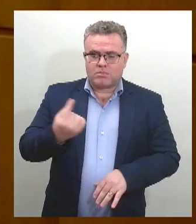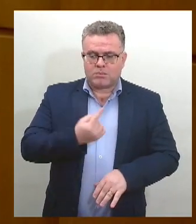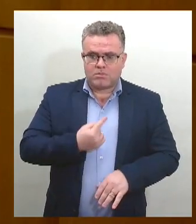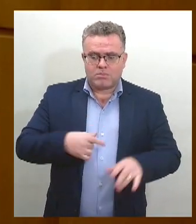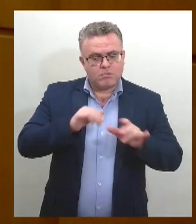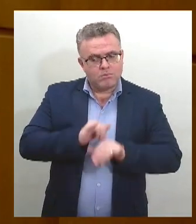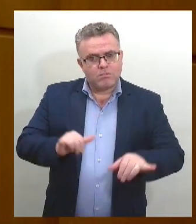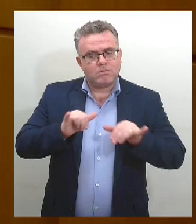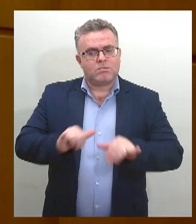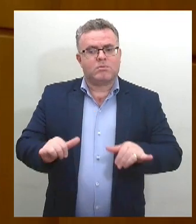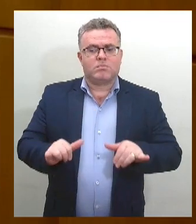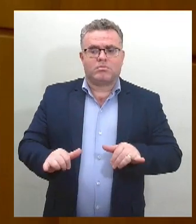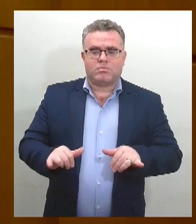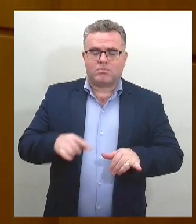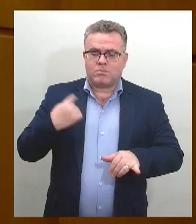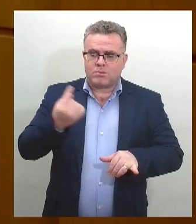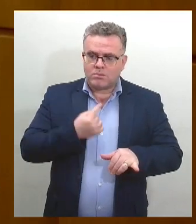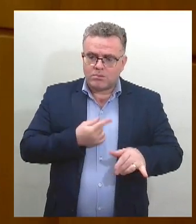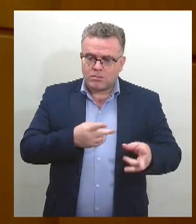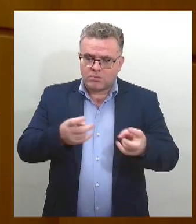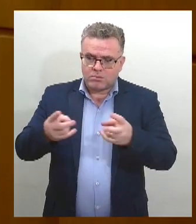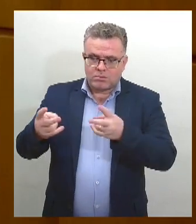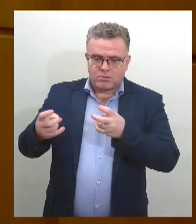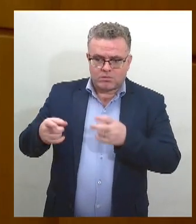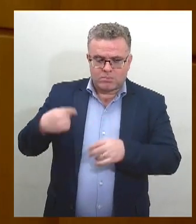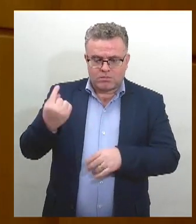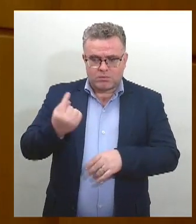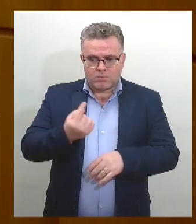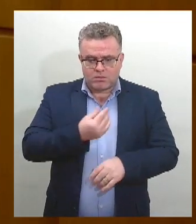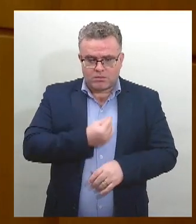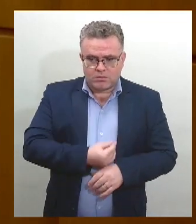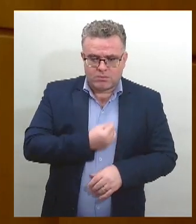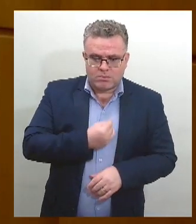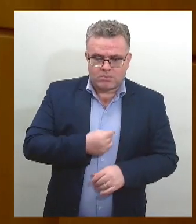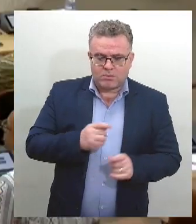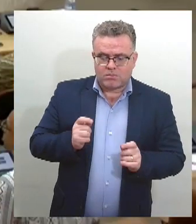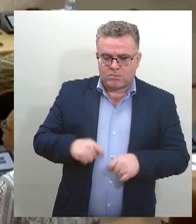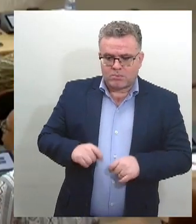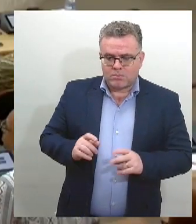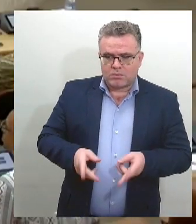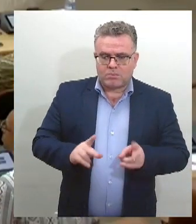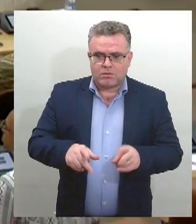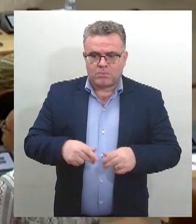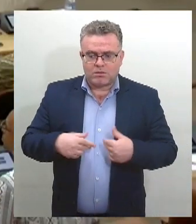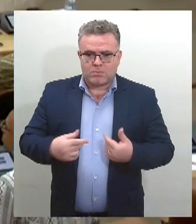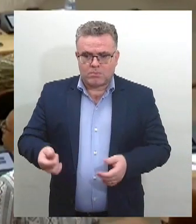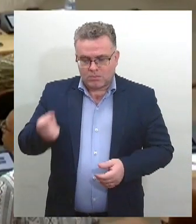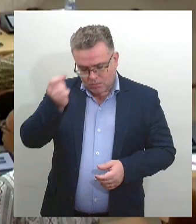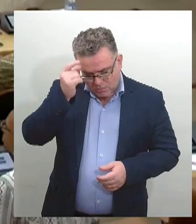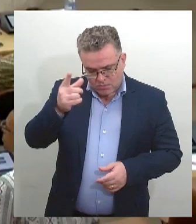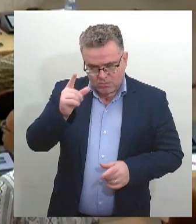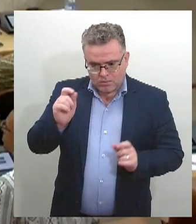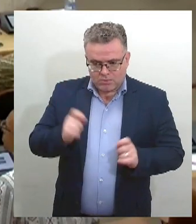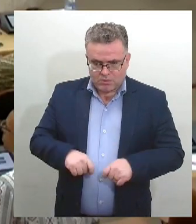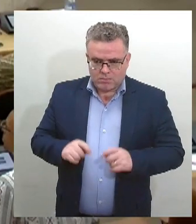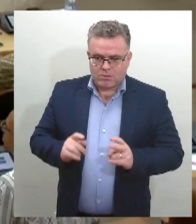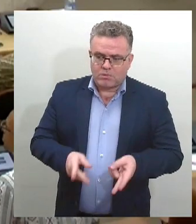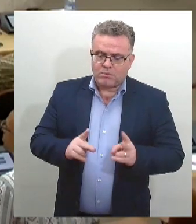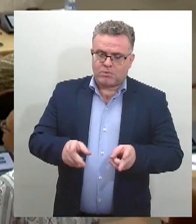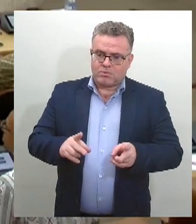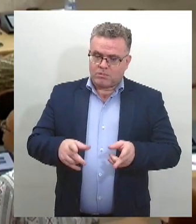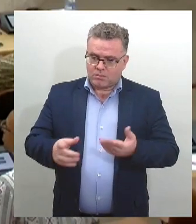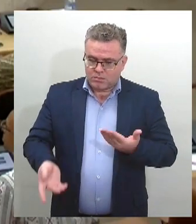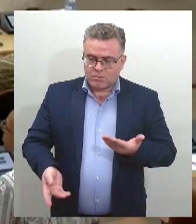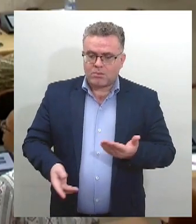olhares, as nossas cores, mas sobretudo os nossos ideais. Na sequência, foi a vez de Alícia